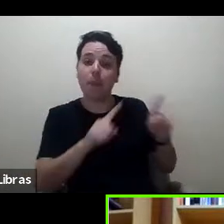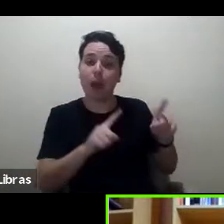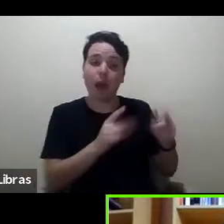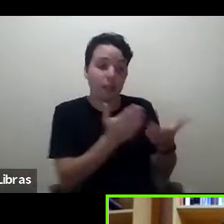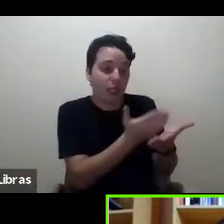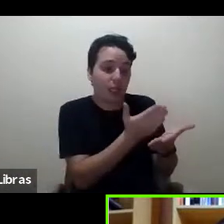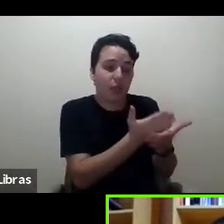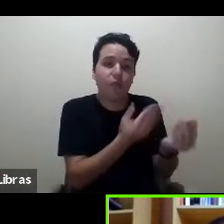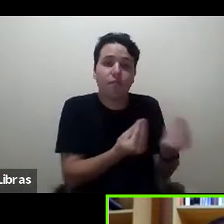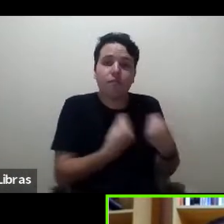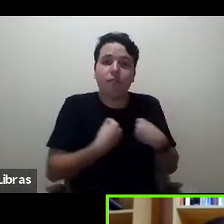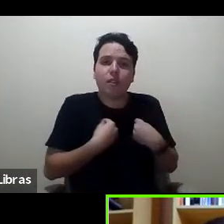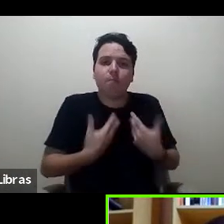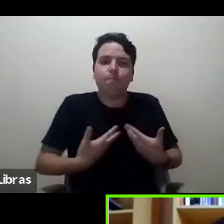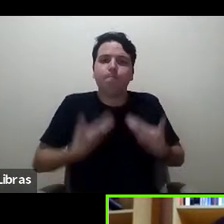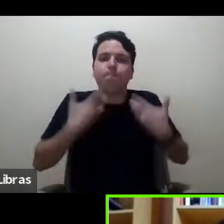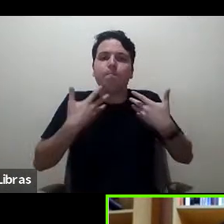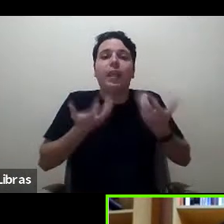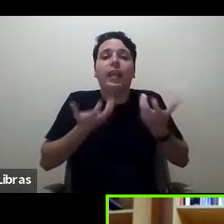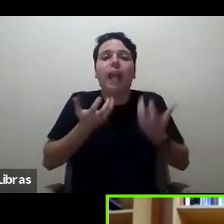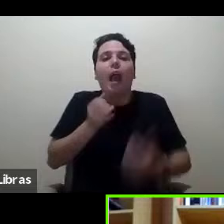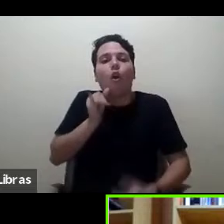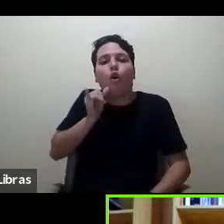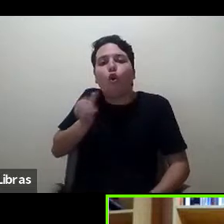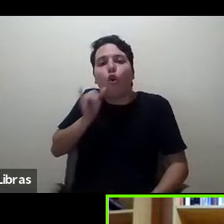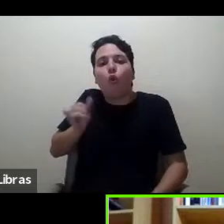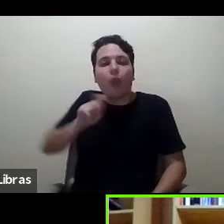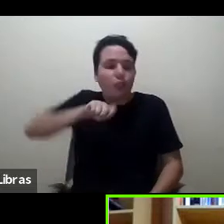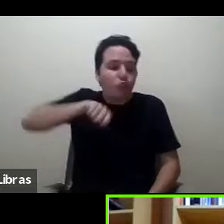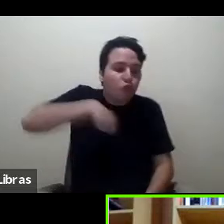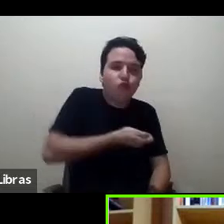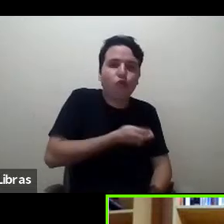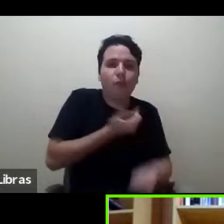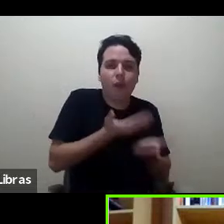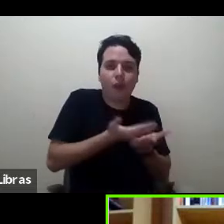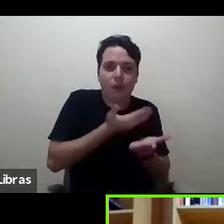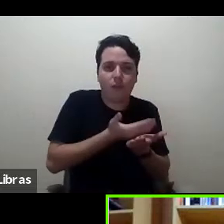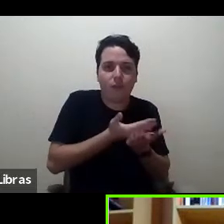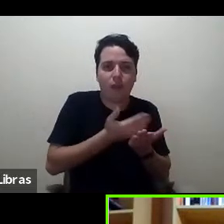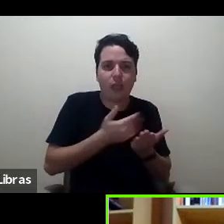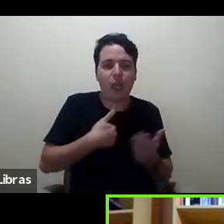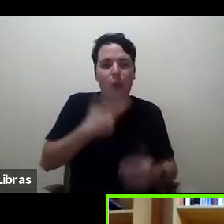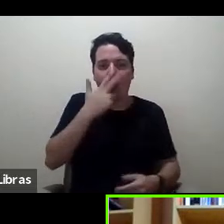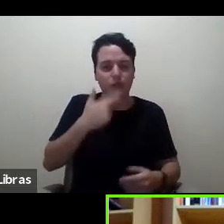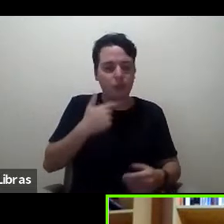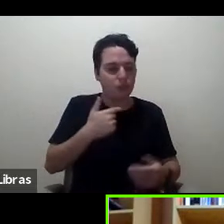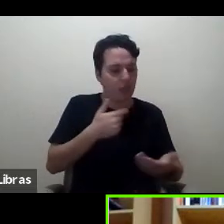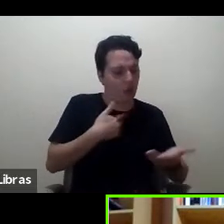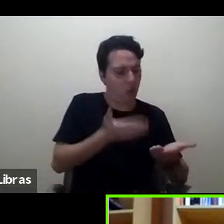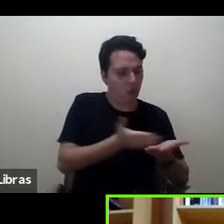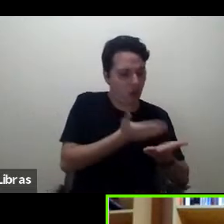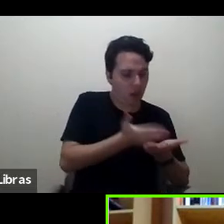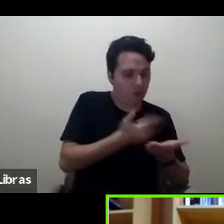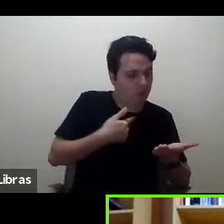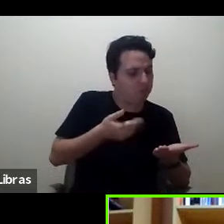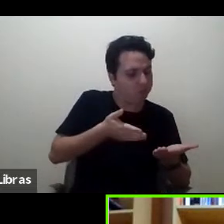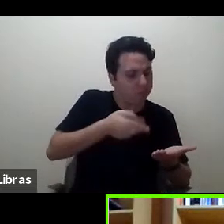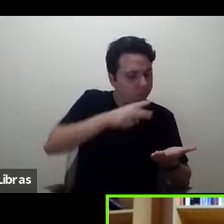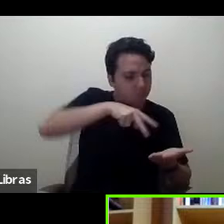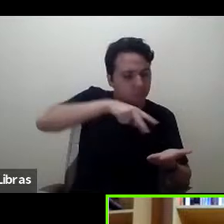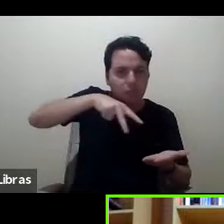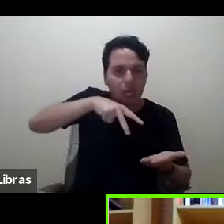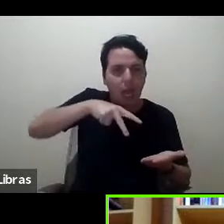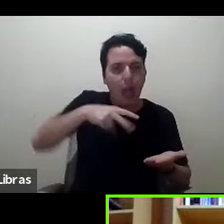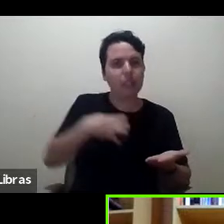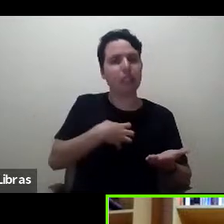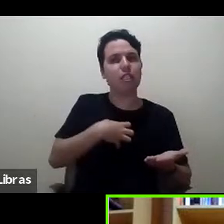para contar sobre o livro é o que torna um livro resenhável. Mas eu queria destacar, já lhe devolvendo a